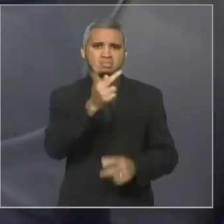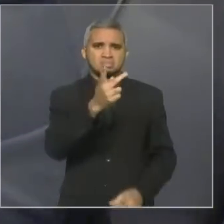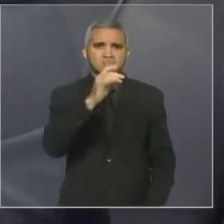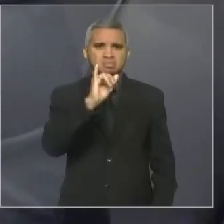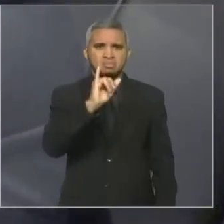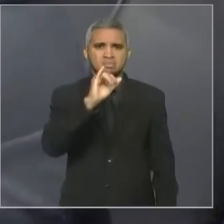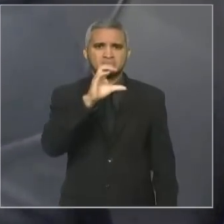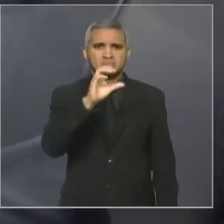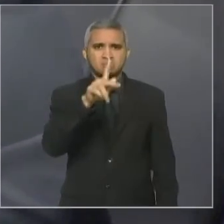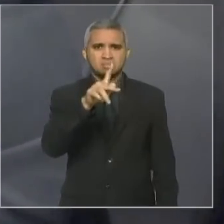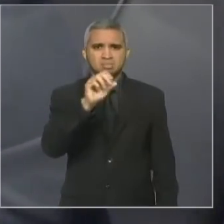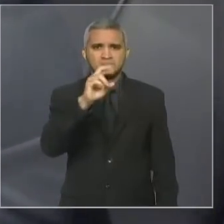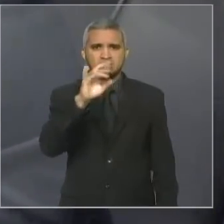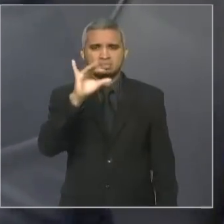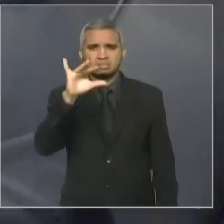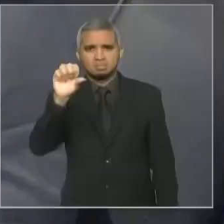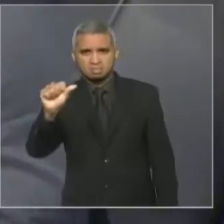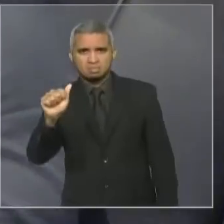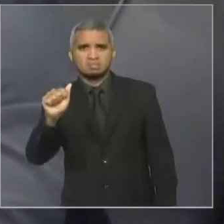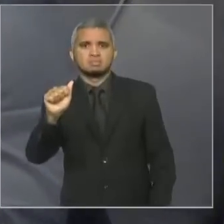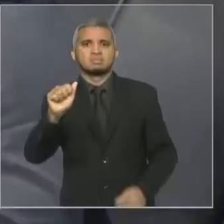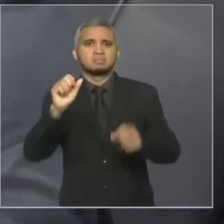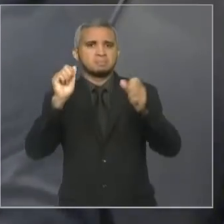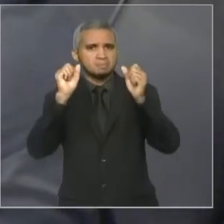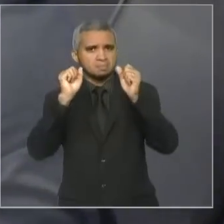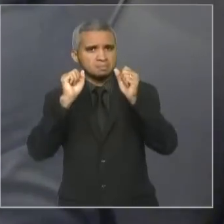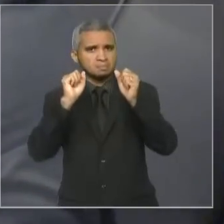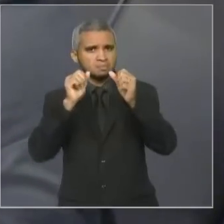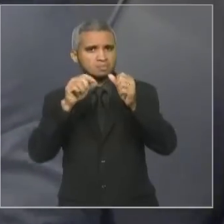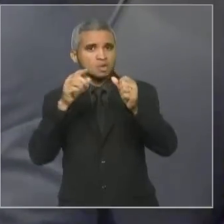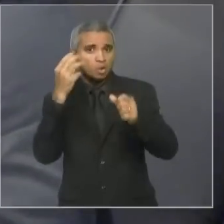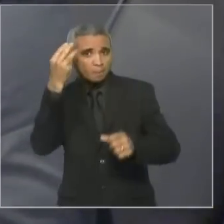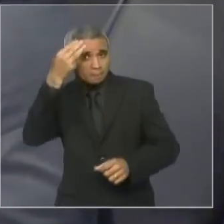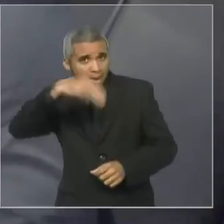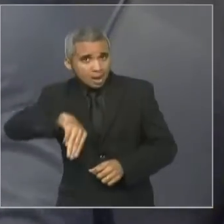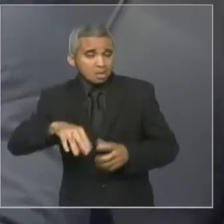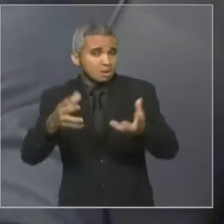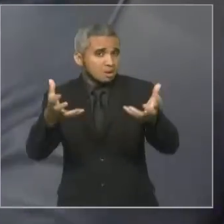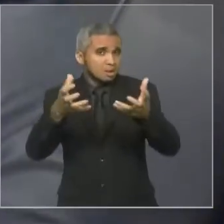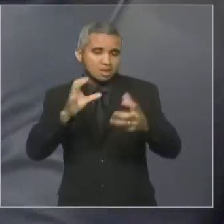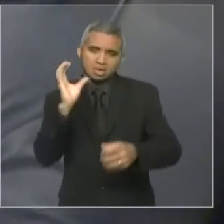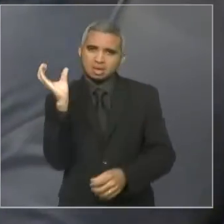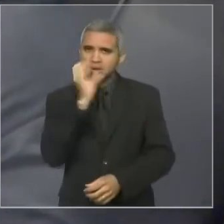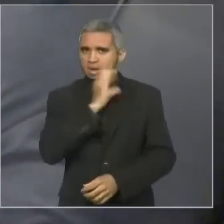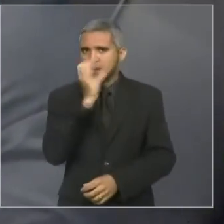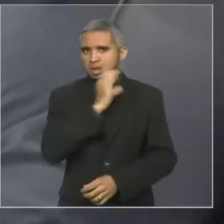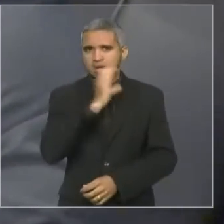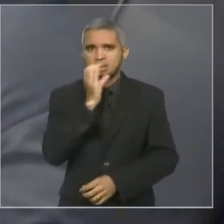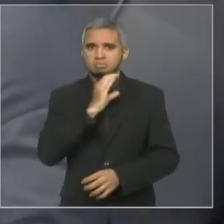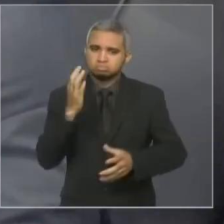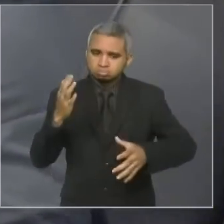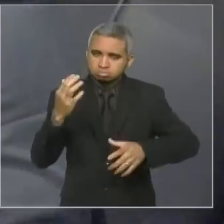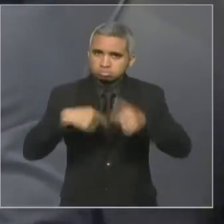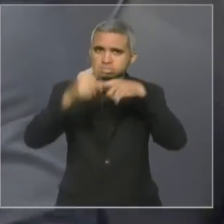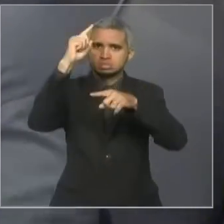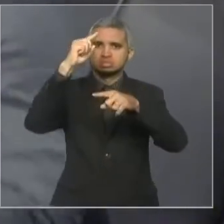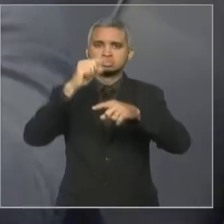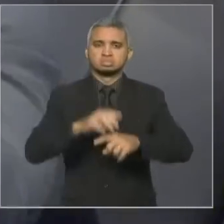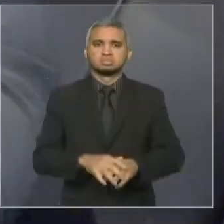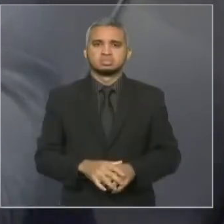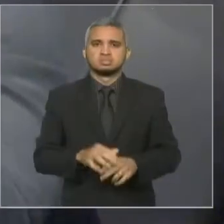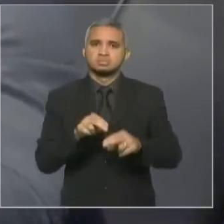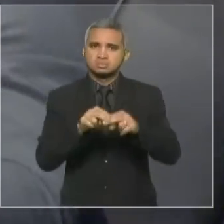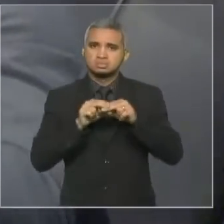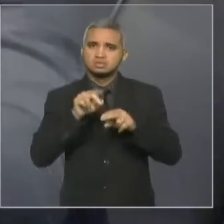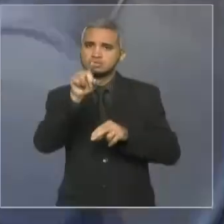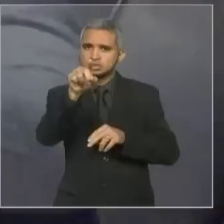nossas diferenças, porque o Maranhão tem prece. Então, essa é a minha parte em razão do respeito à minha história de defesa real do consumidor, que o